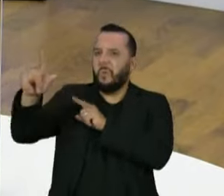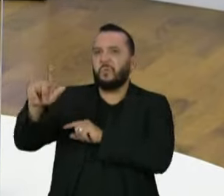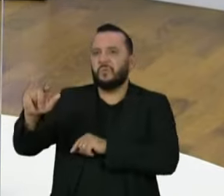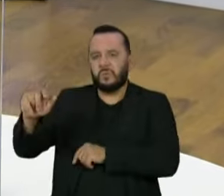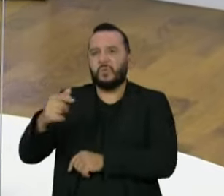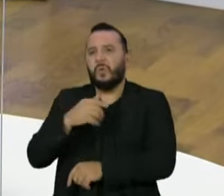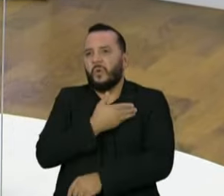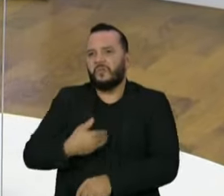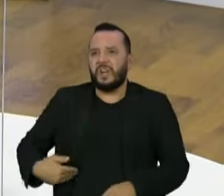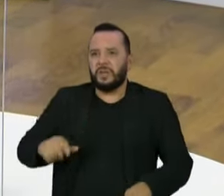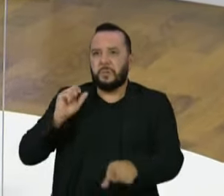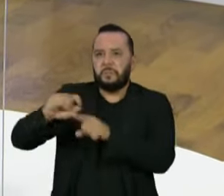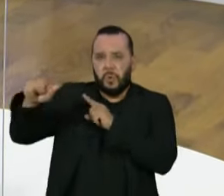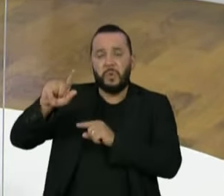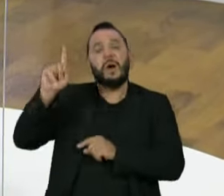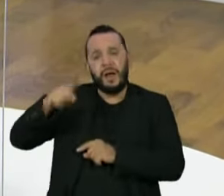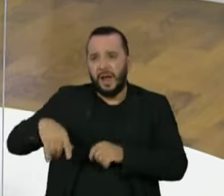medidas